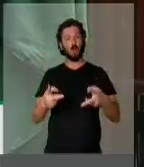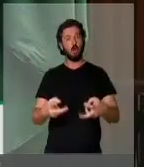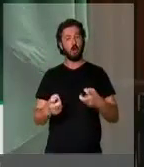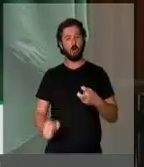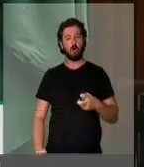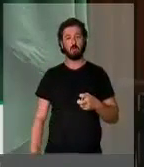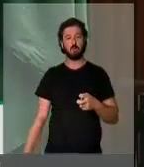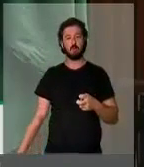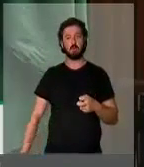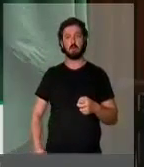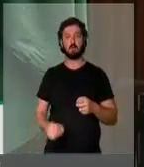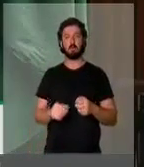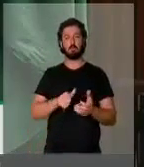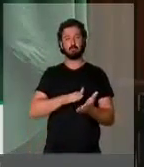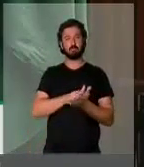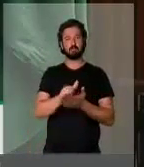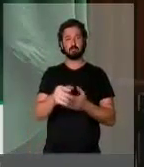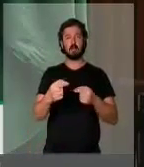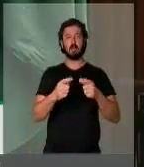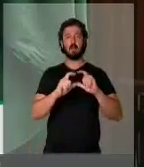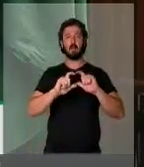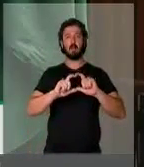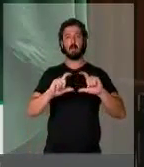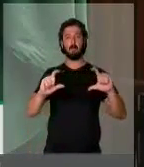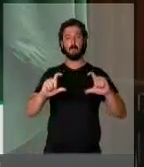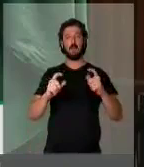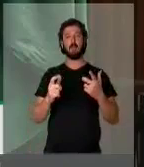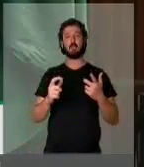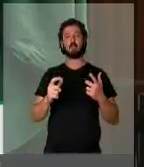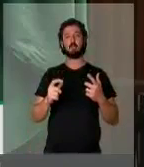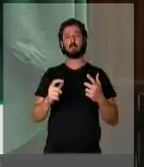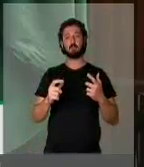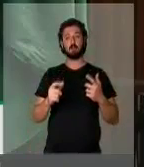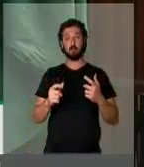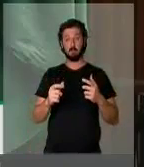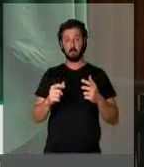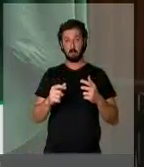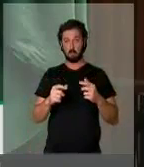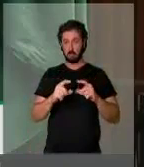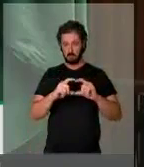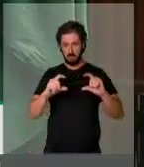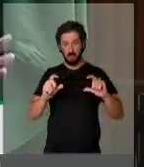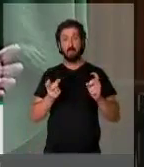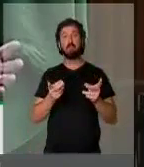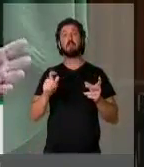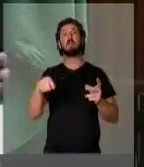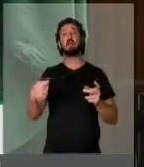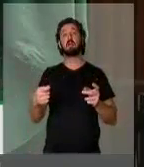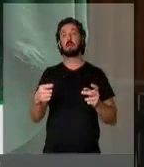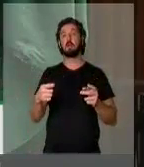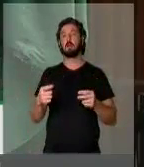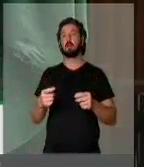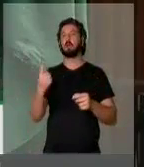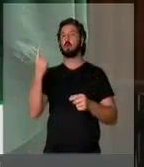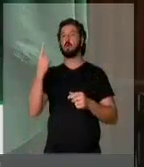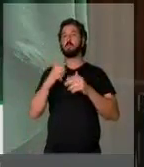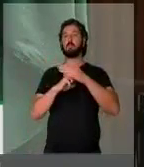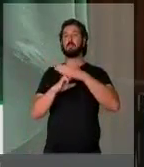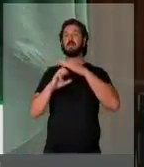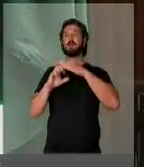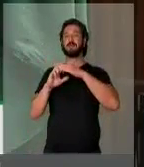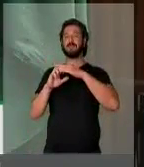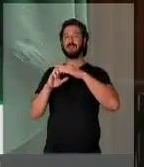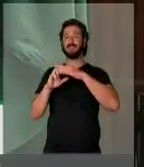a emissão de bilhetes, e aí, por curiosidade, o bilhete só é vendido por um determinado fornecedor.